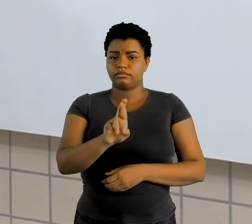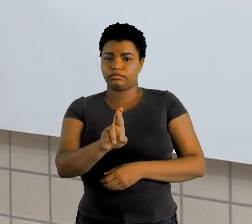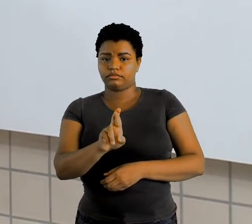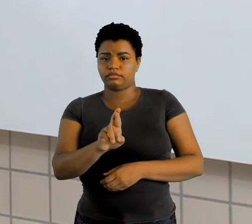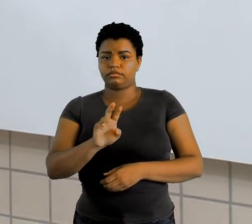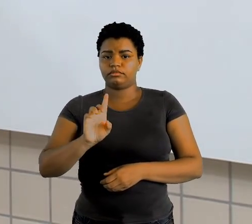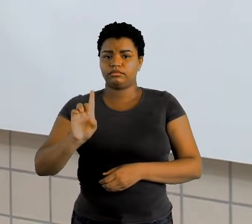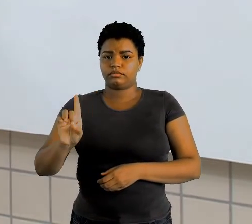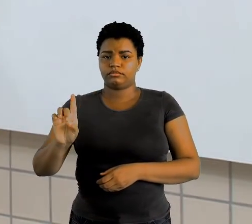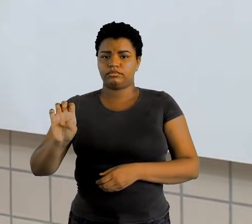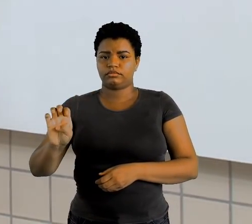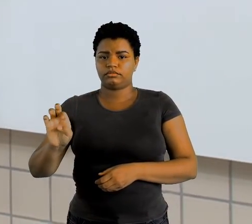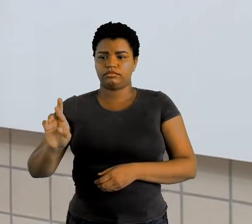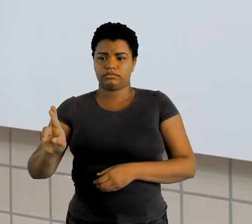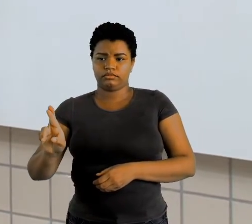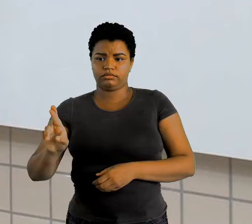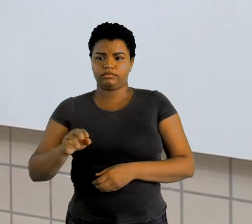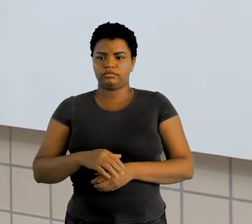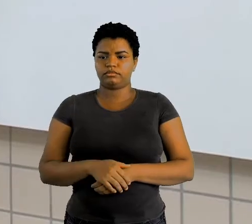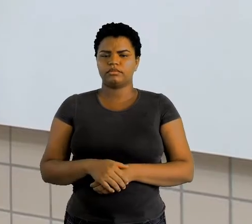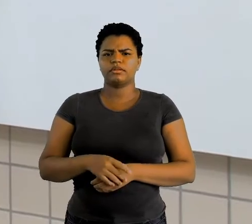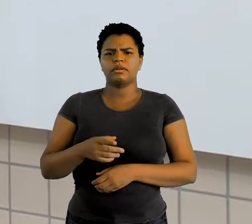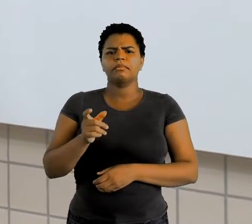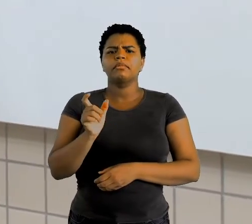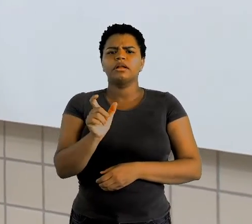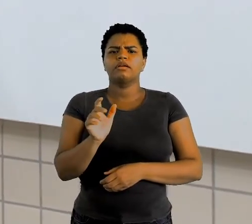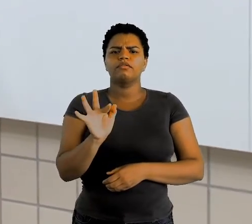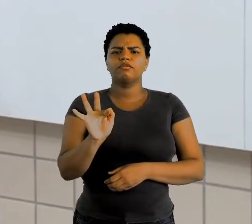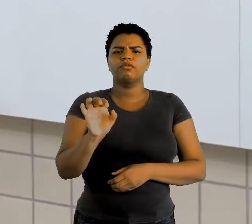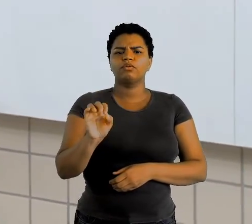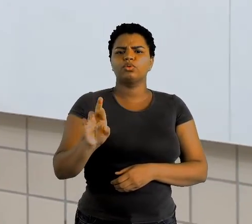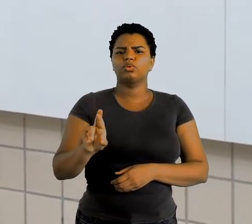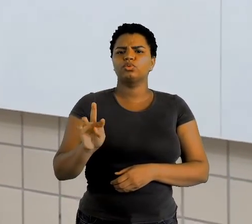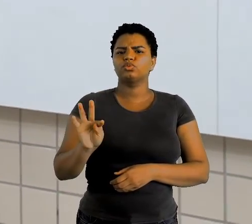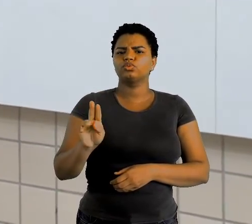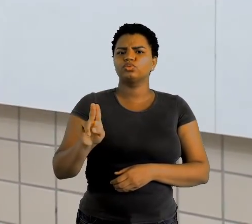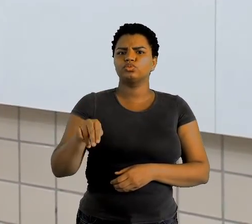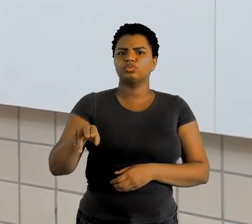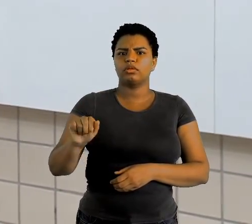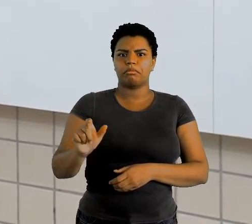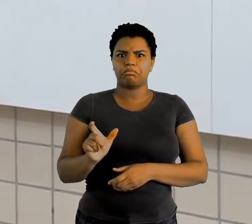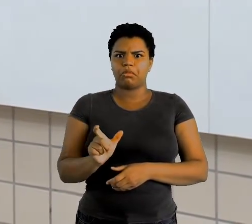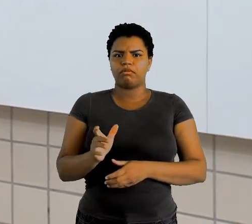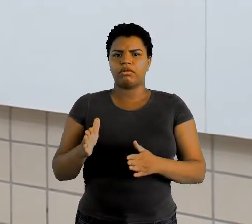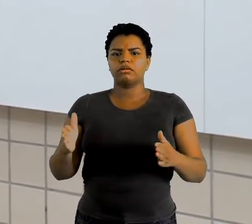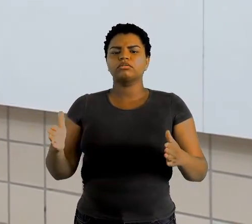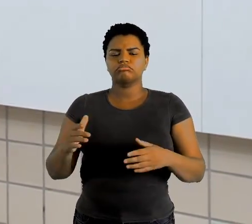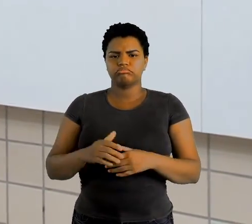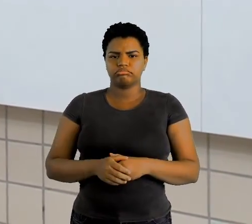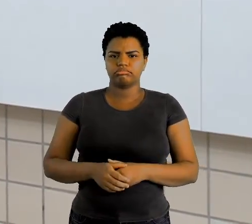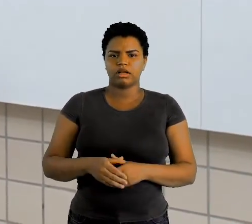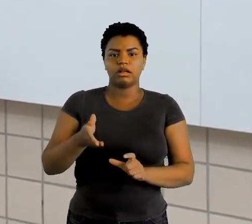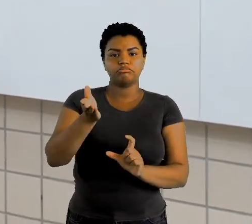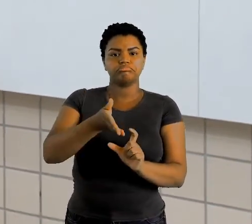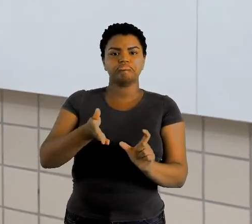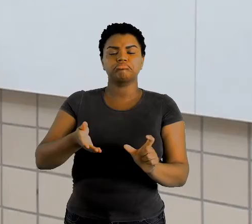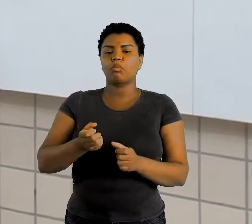a palavra fortuna claro olha o tamanho dessa palavra e quantas sílabas será que ela tem?